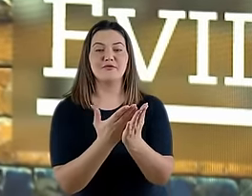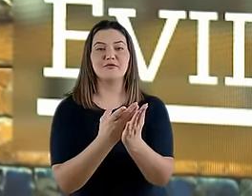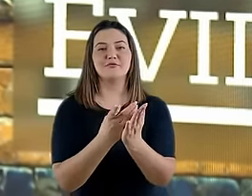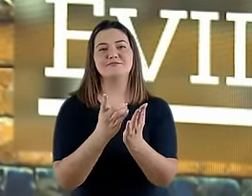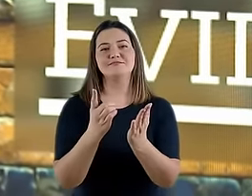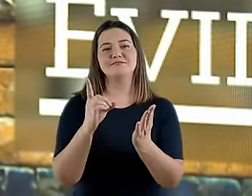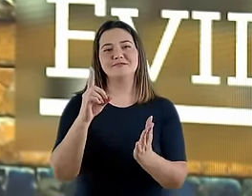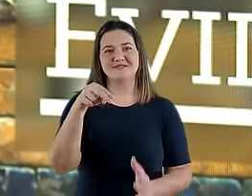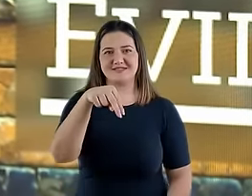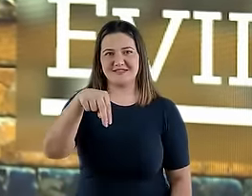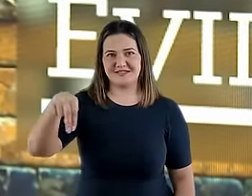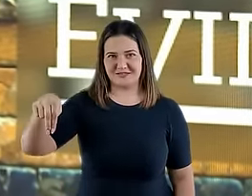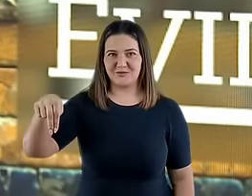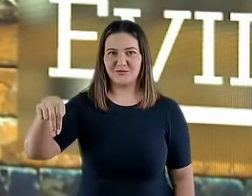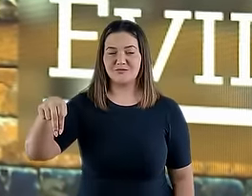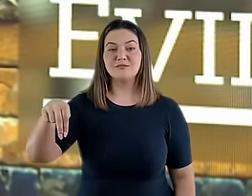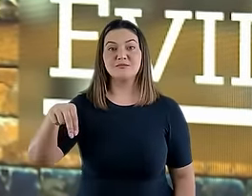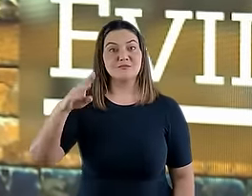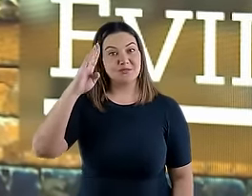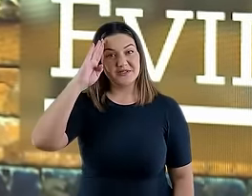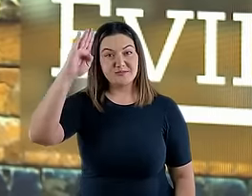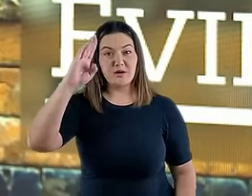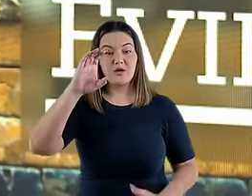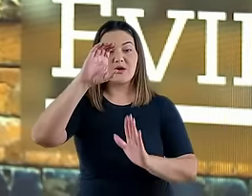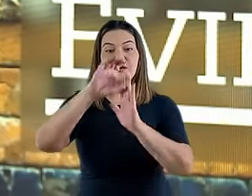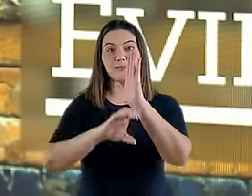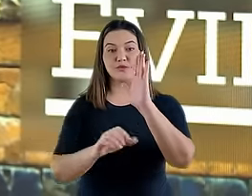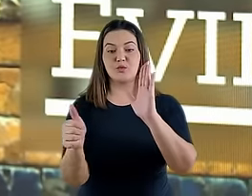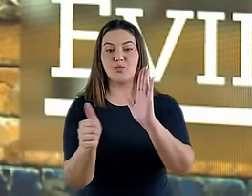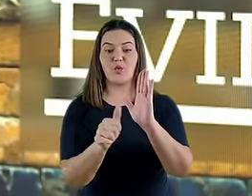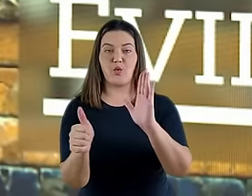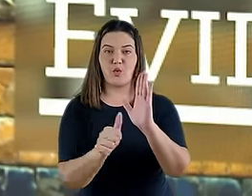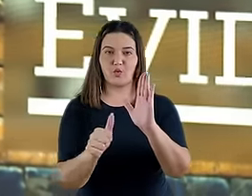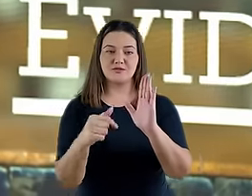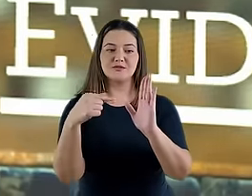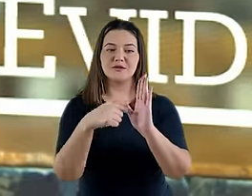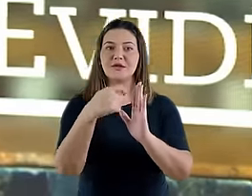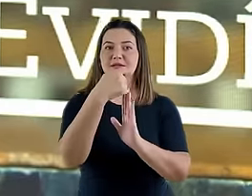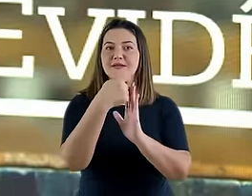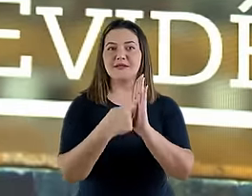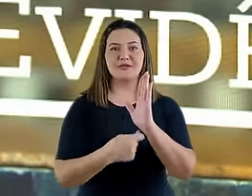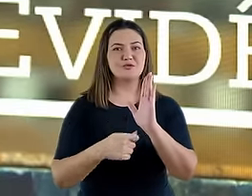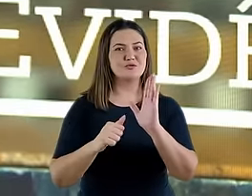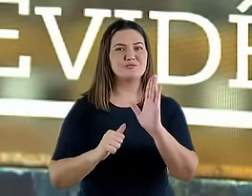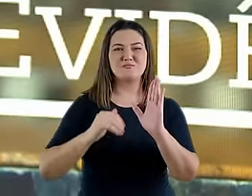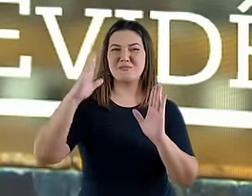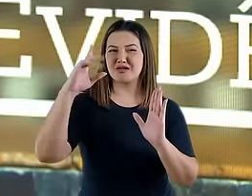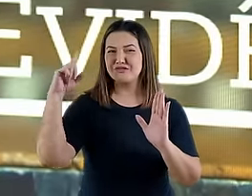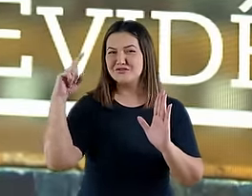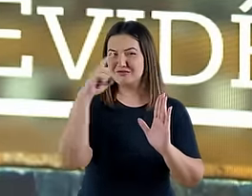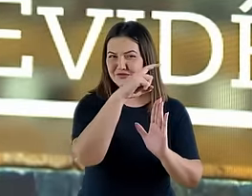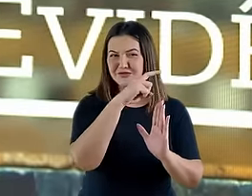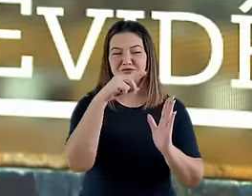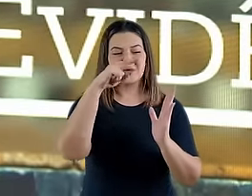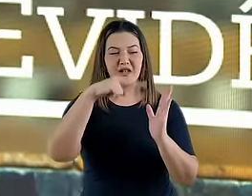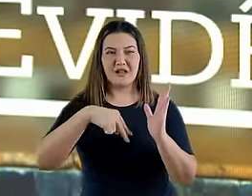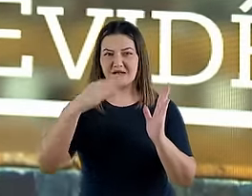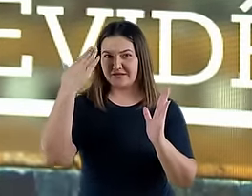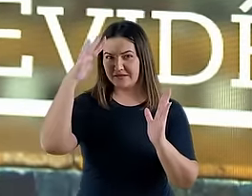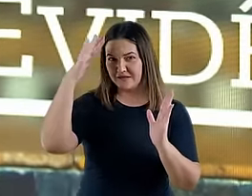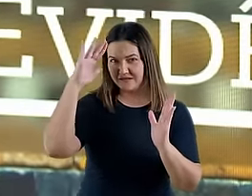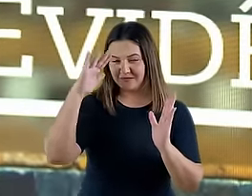de Daniel, especialmente o capítulo 11, que pertence à categoria de alguns dos textos bíblicos mais